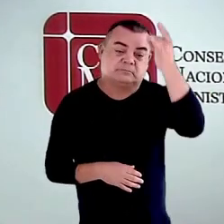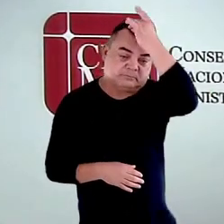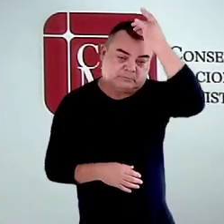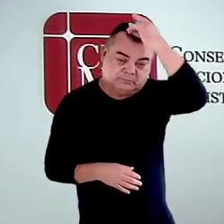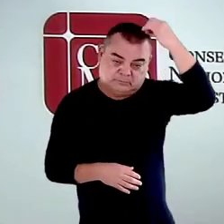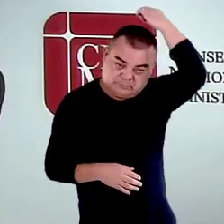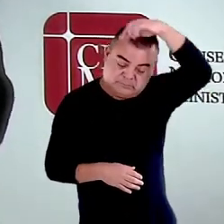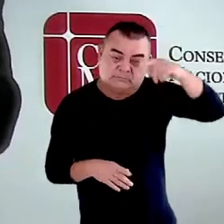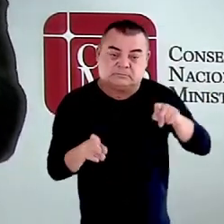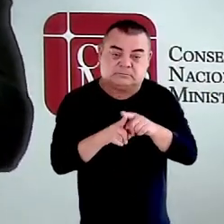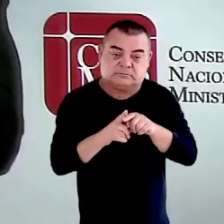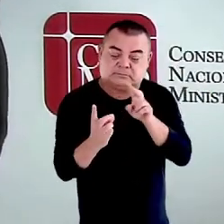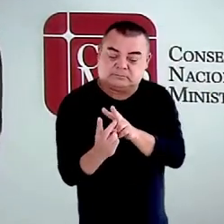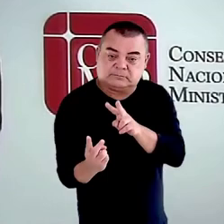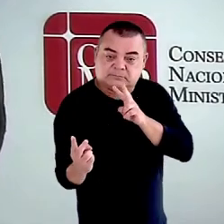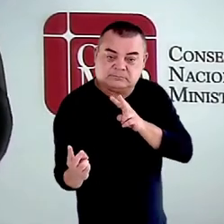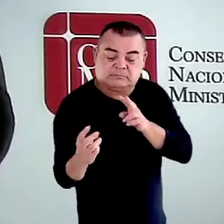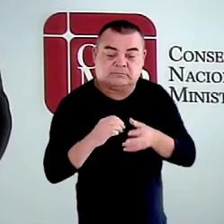também virtualmente.